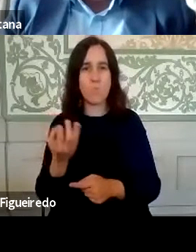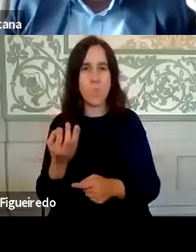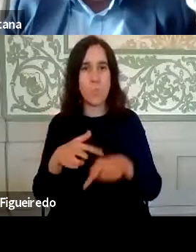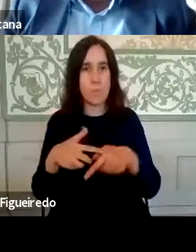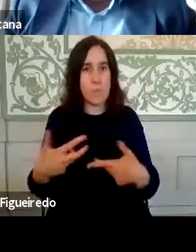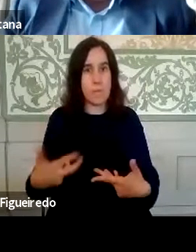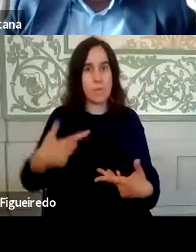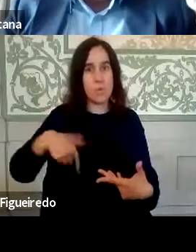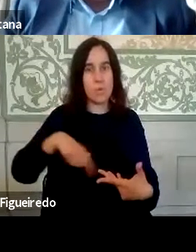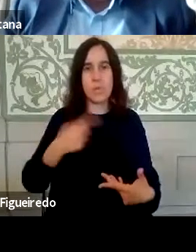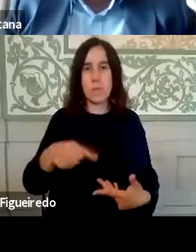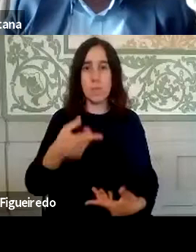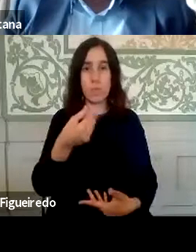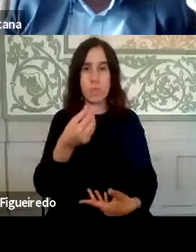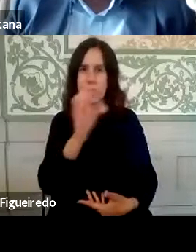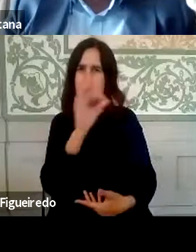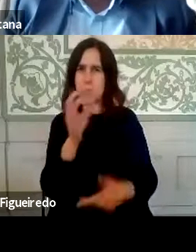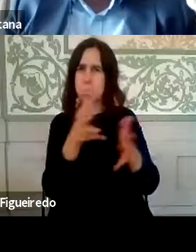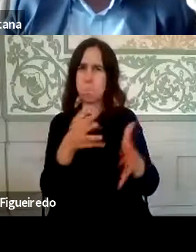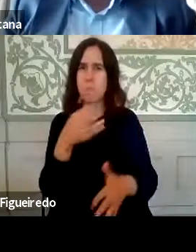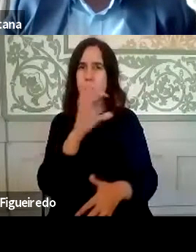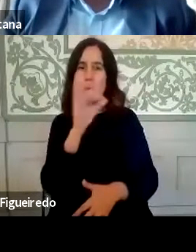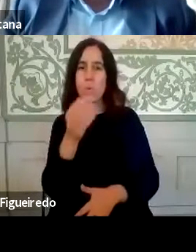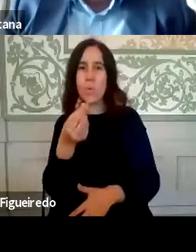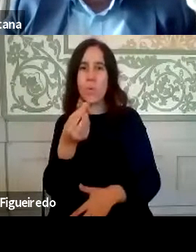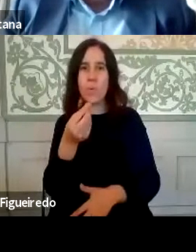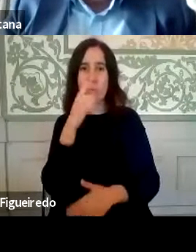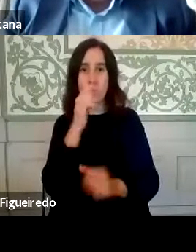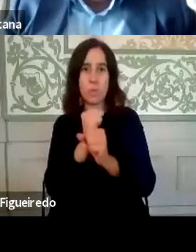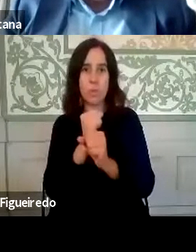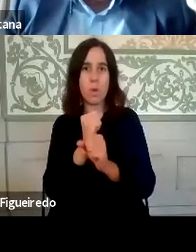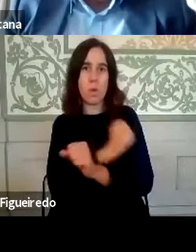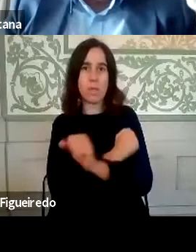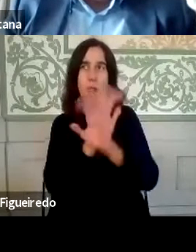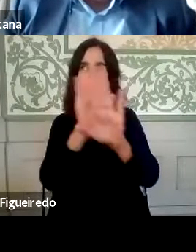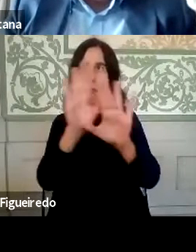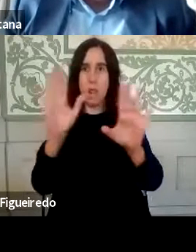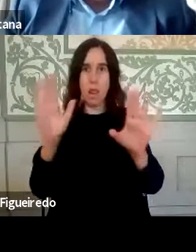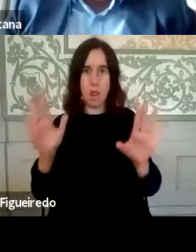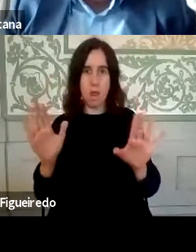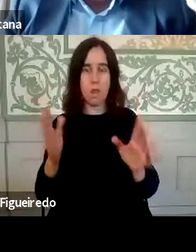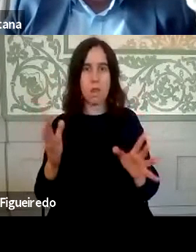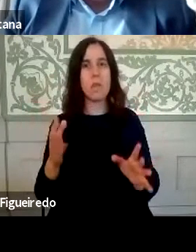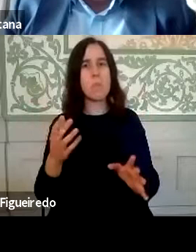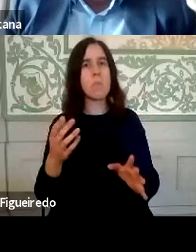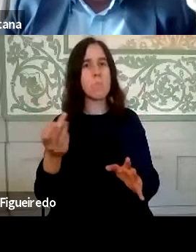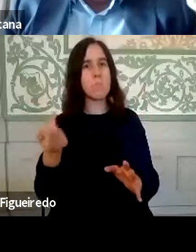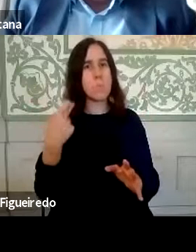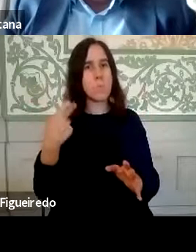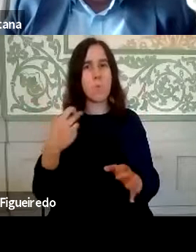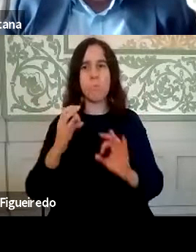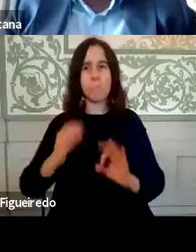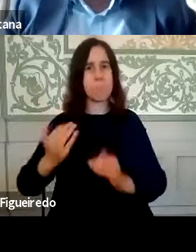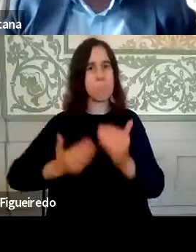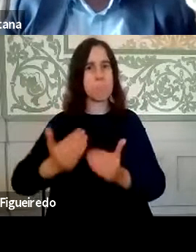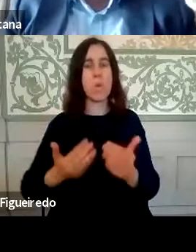temos 90%, cerca de 90% de todos os trabalhadores em casa e têm respondido com uma prontidão. Hoje em dia,